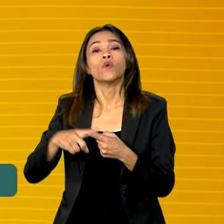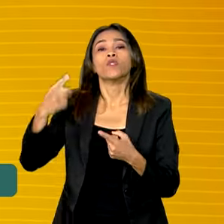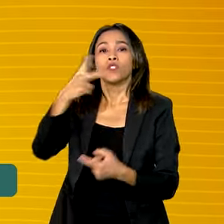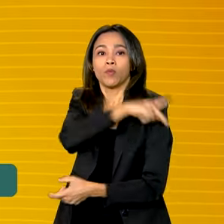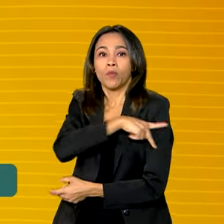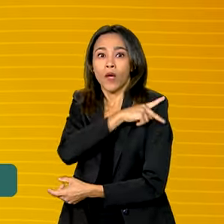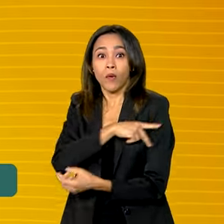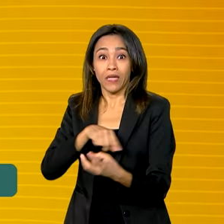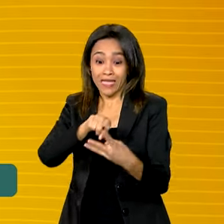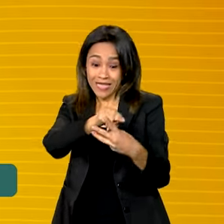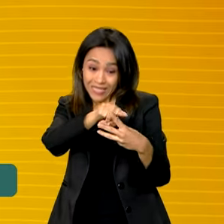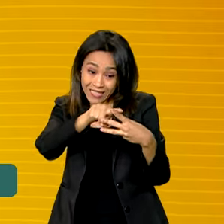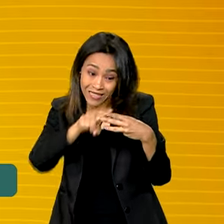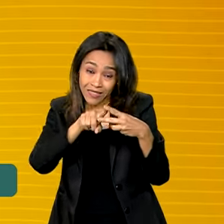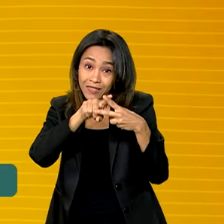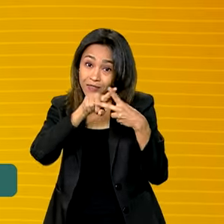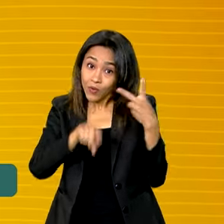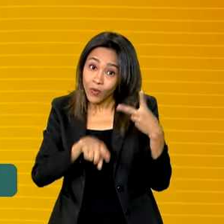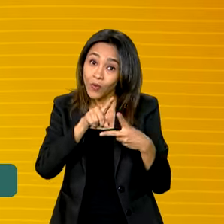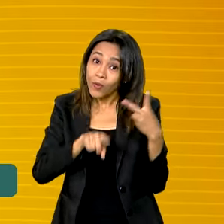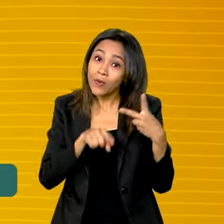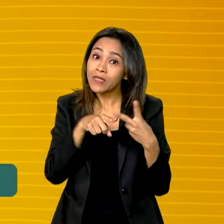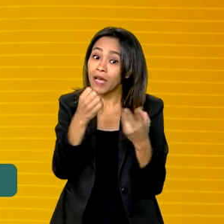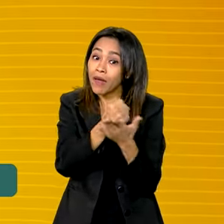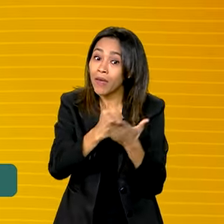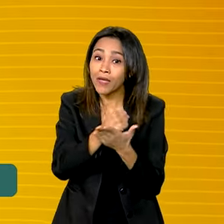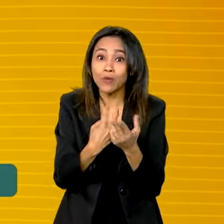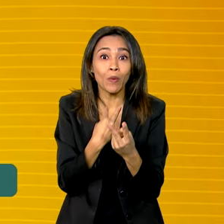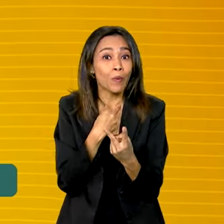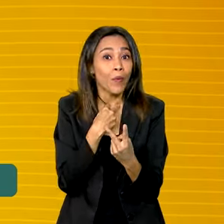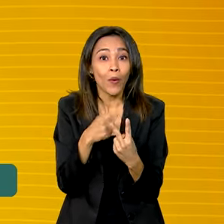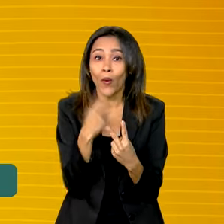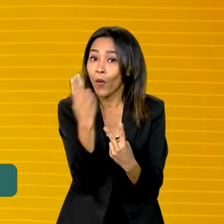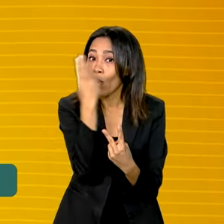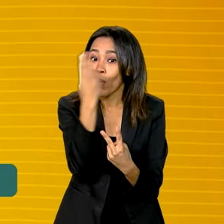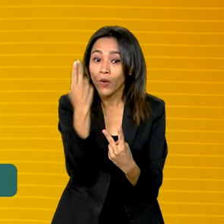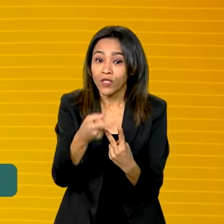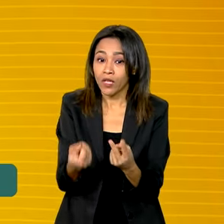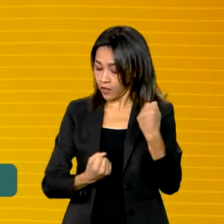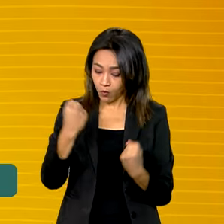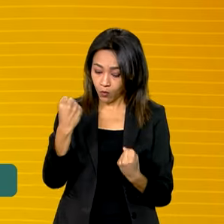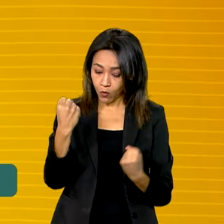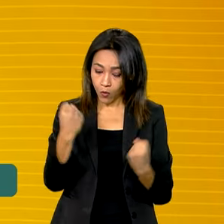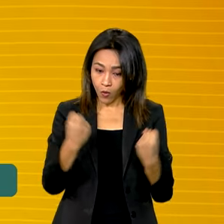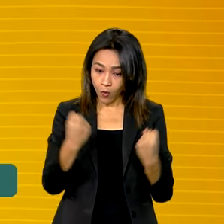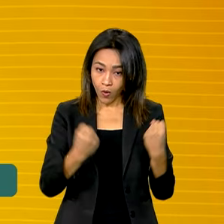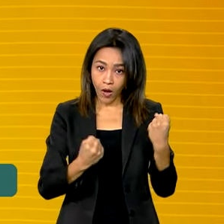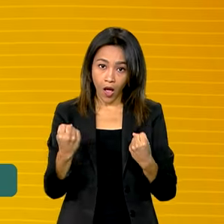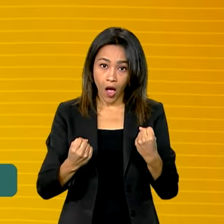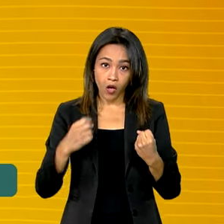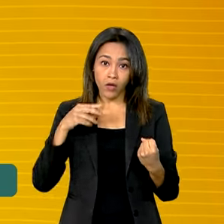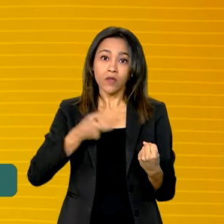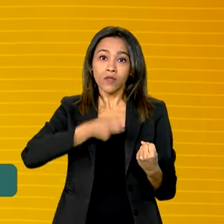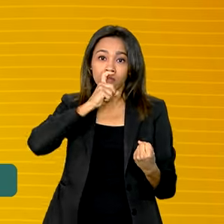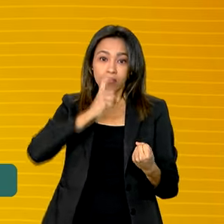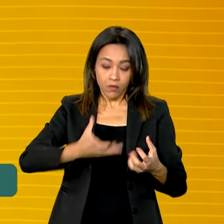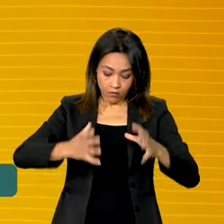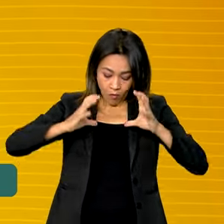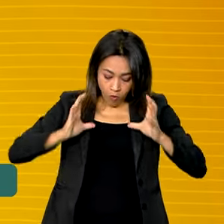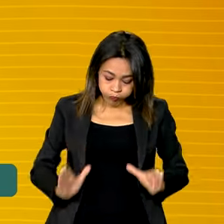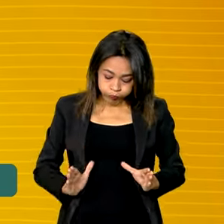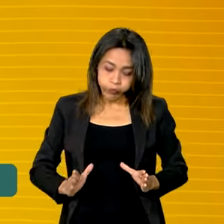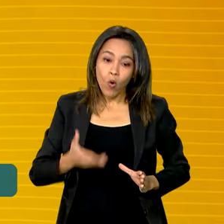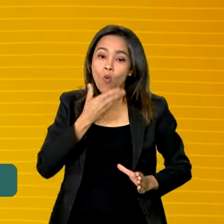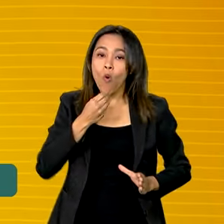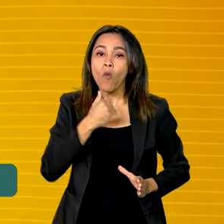podem ser vendidos com receita especial, estavam embalados e acondicionados no banco traseiro. O condutor do veículo, um